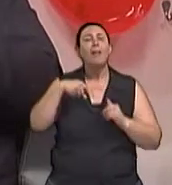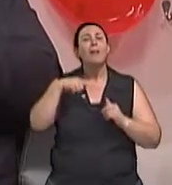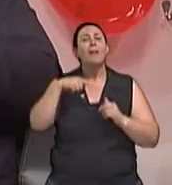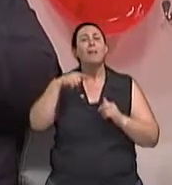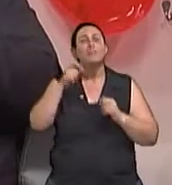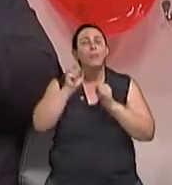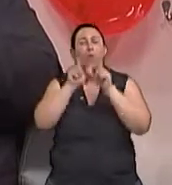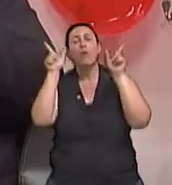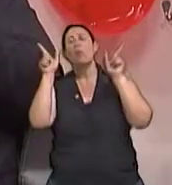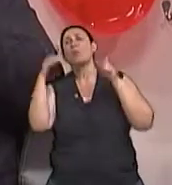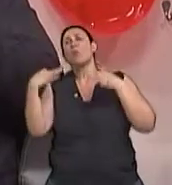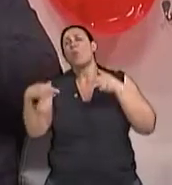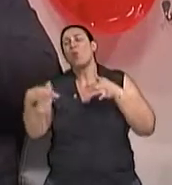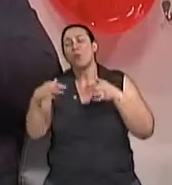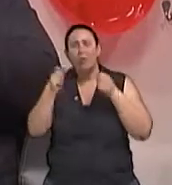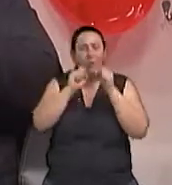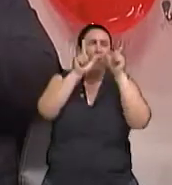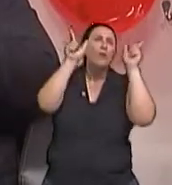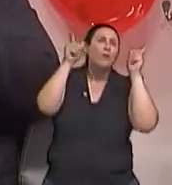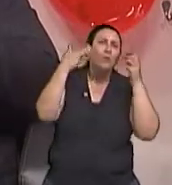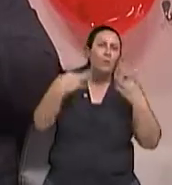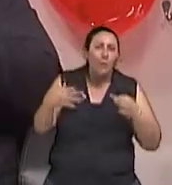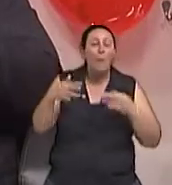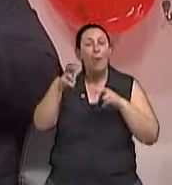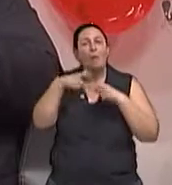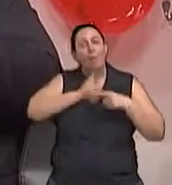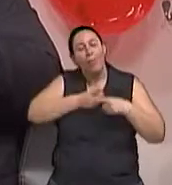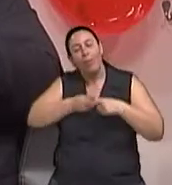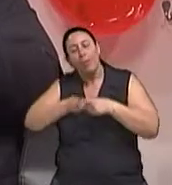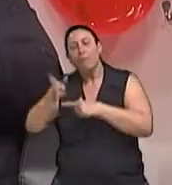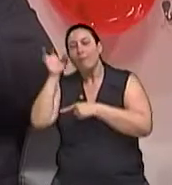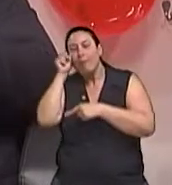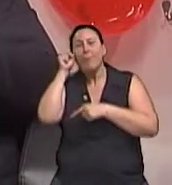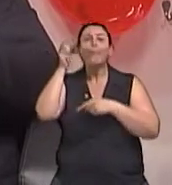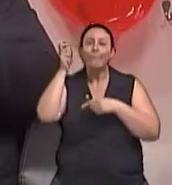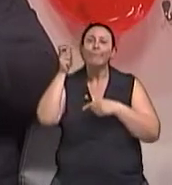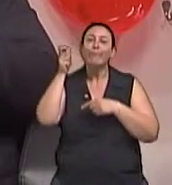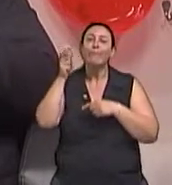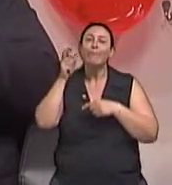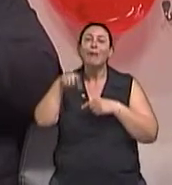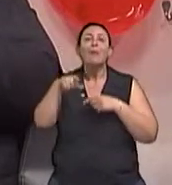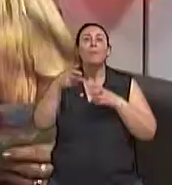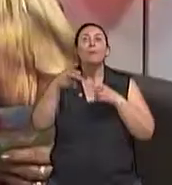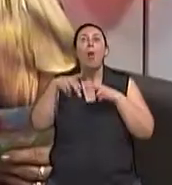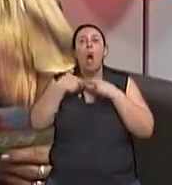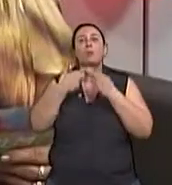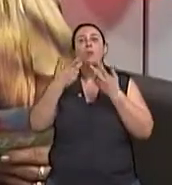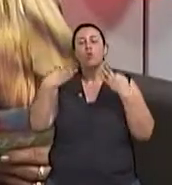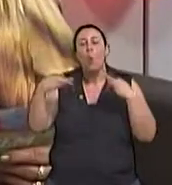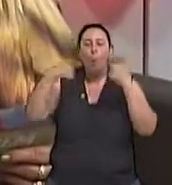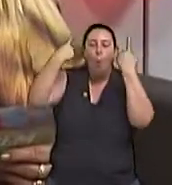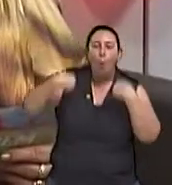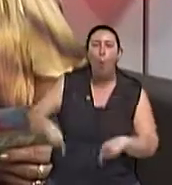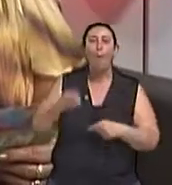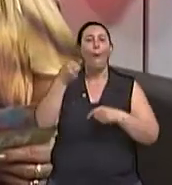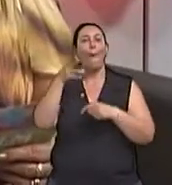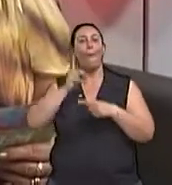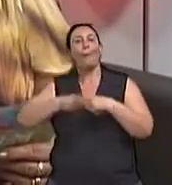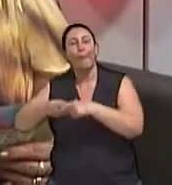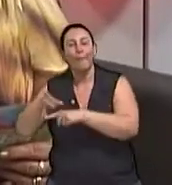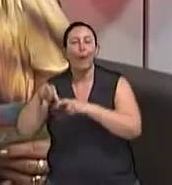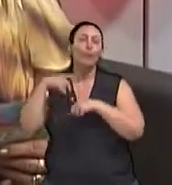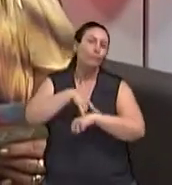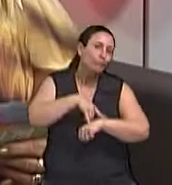mais durante a noite, mesmo que ela não necessariamente se dê conta sempre desses micro despertares noturnos. E esse não se dar